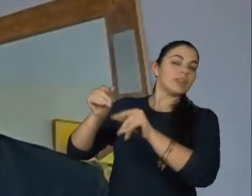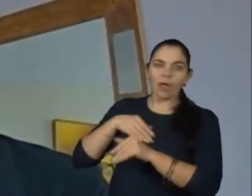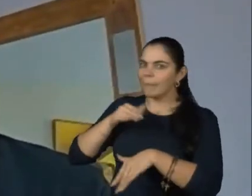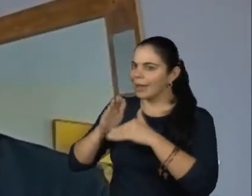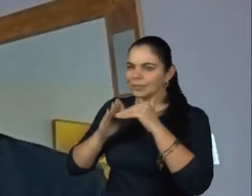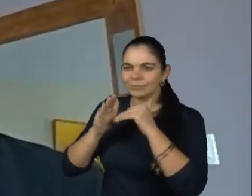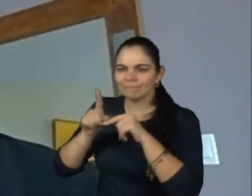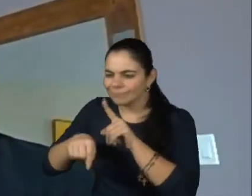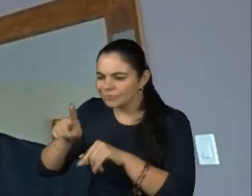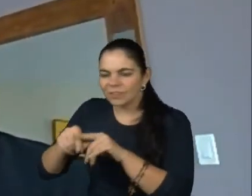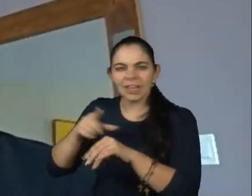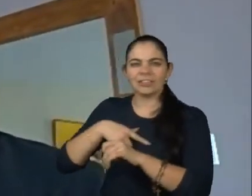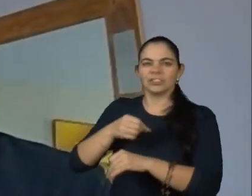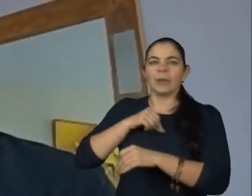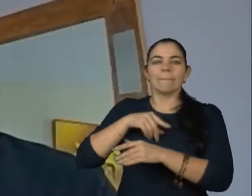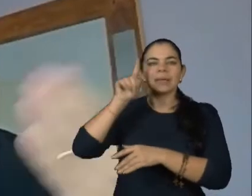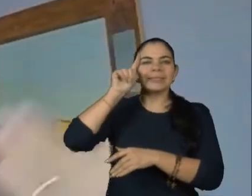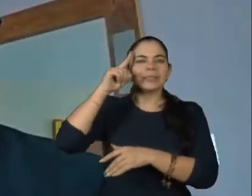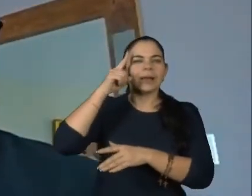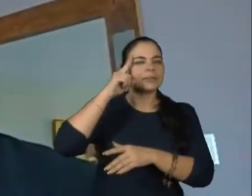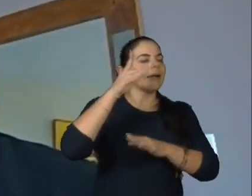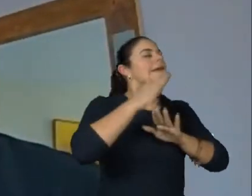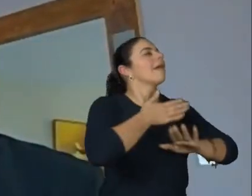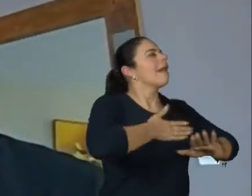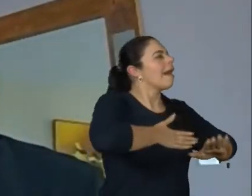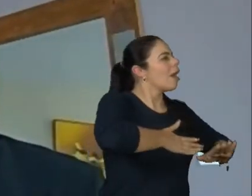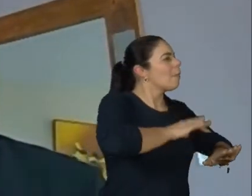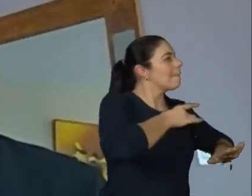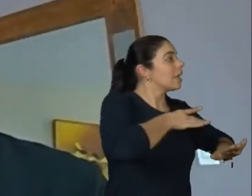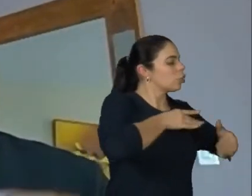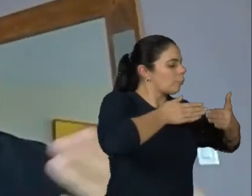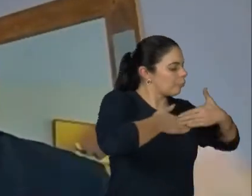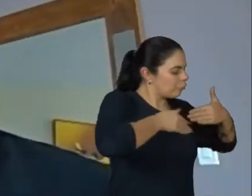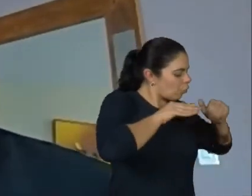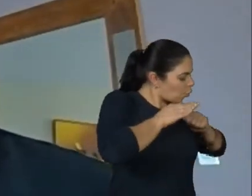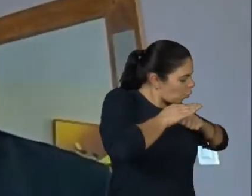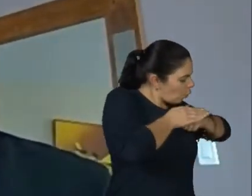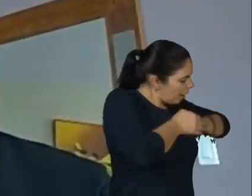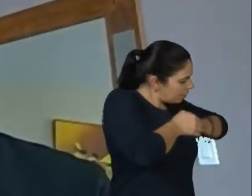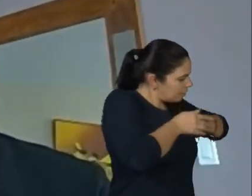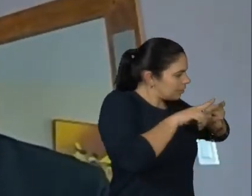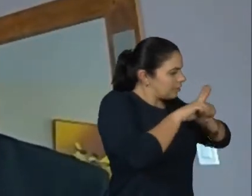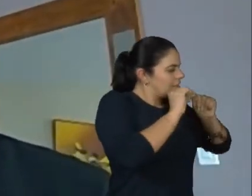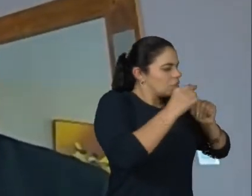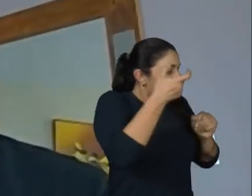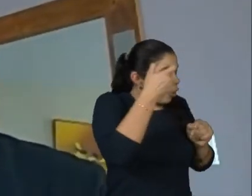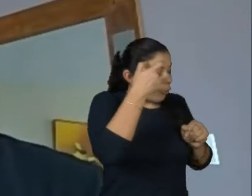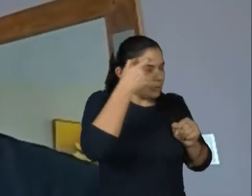da gente estar fazendo sempre para ficar alerta com essa questão dos bloqueios inconscientes